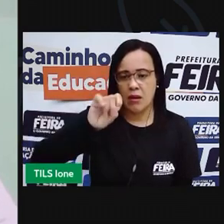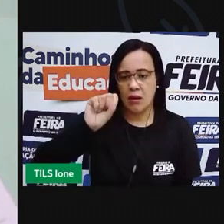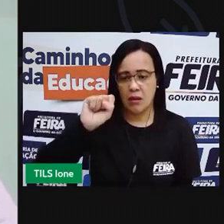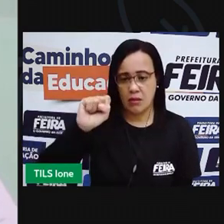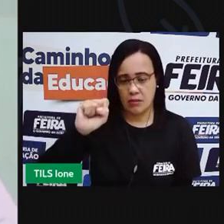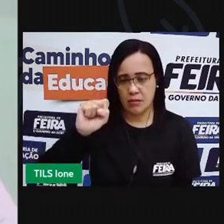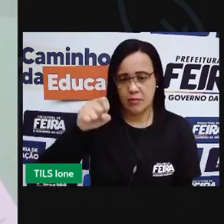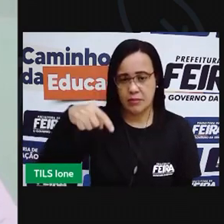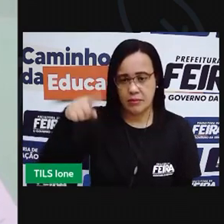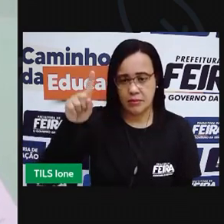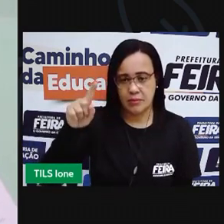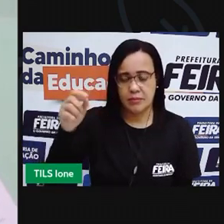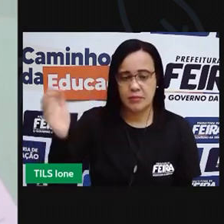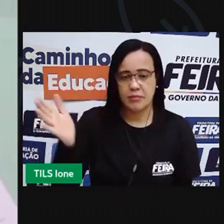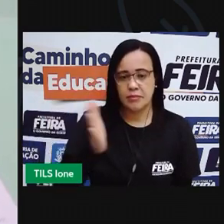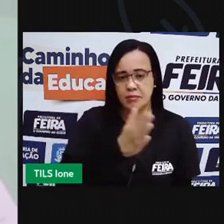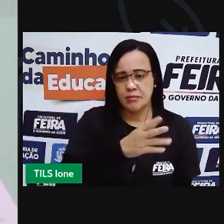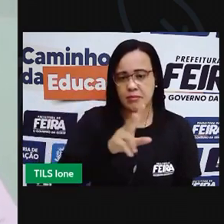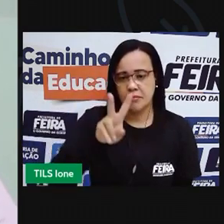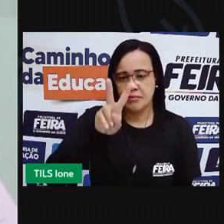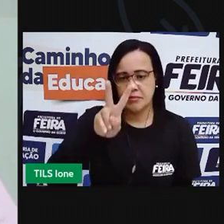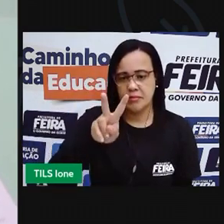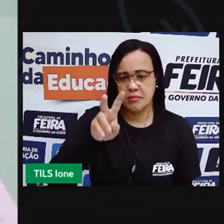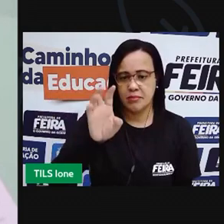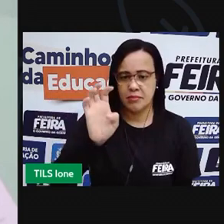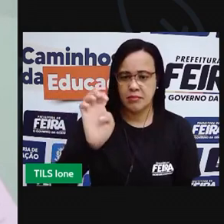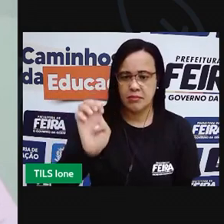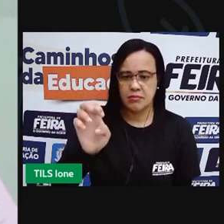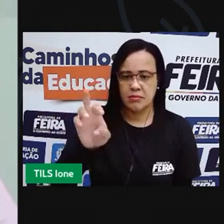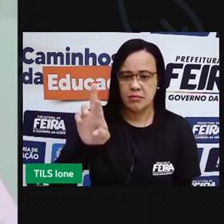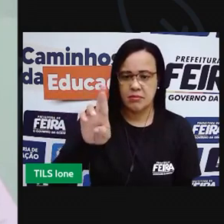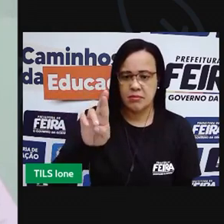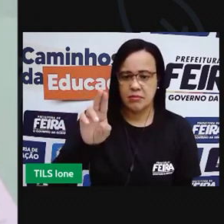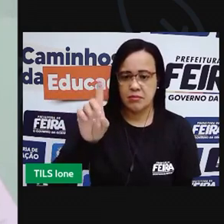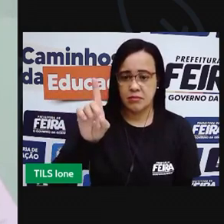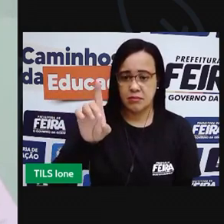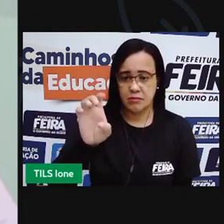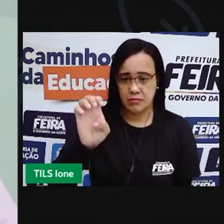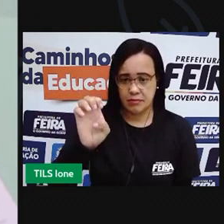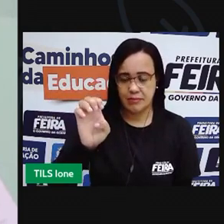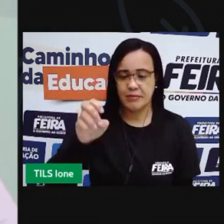Você pode fazer isso em casa, crianças, usando aí